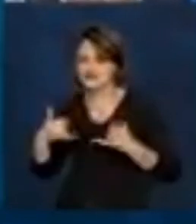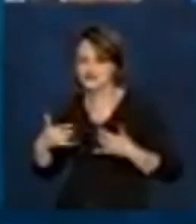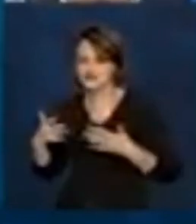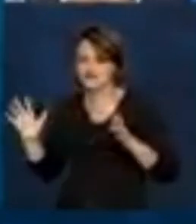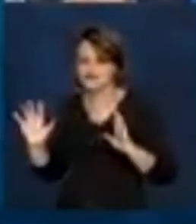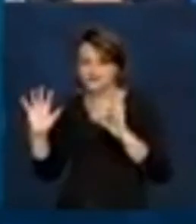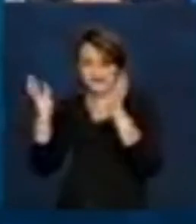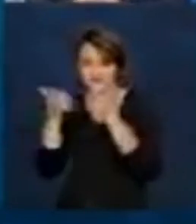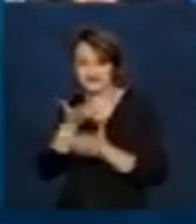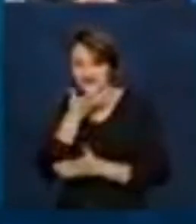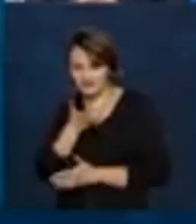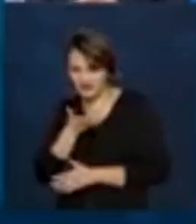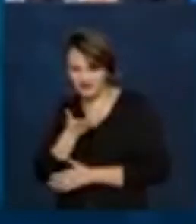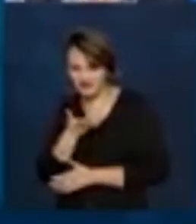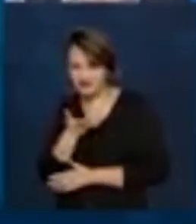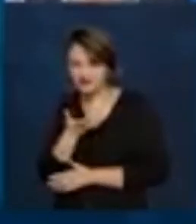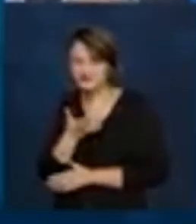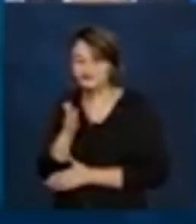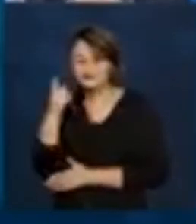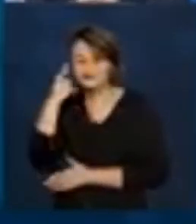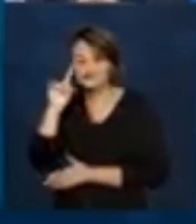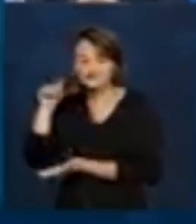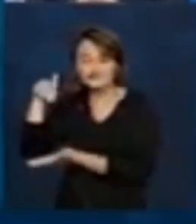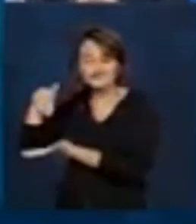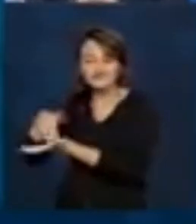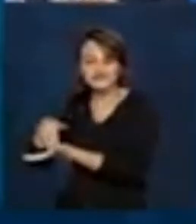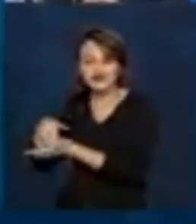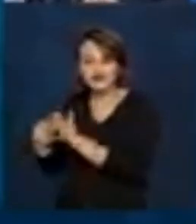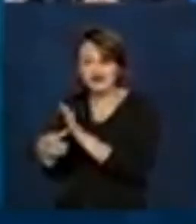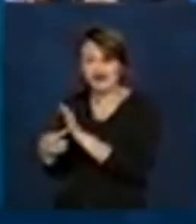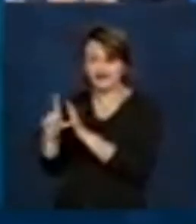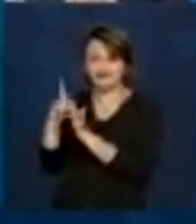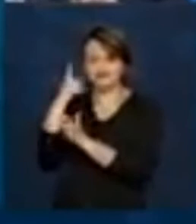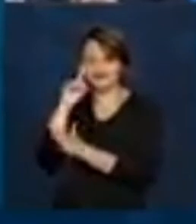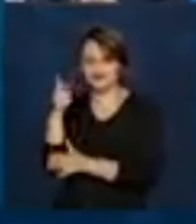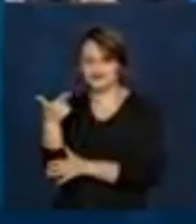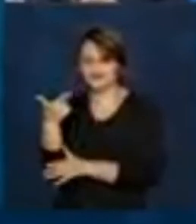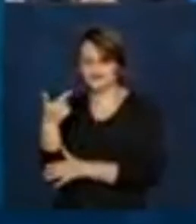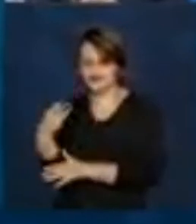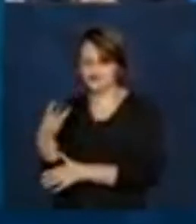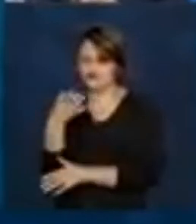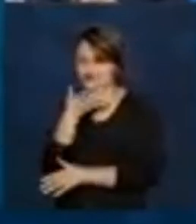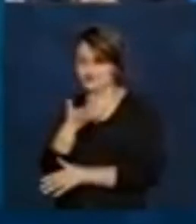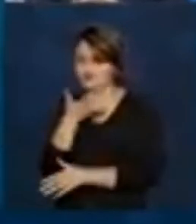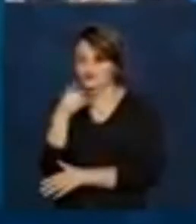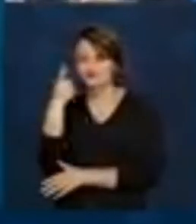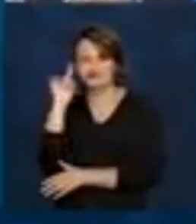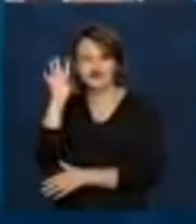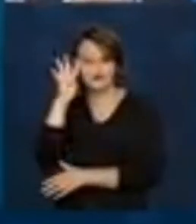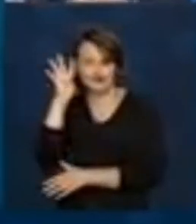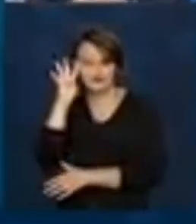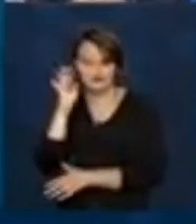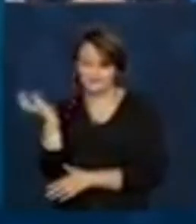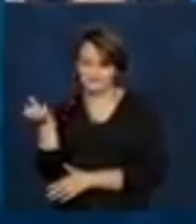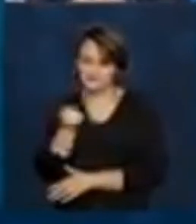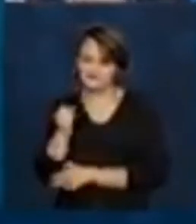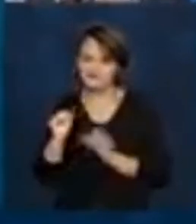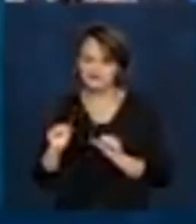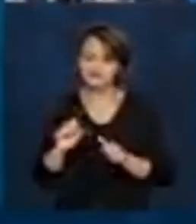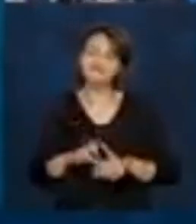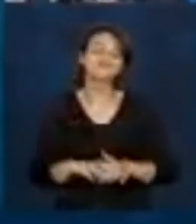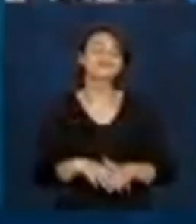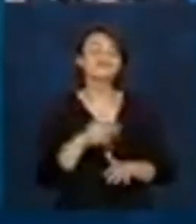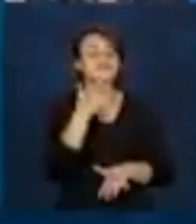recebendo no último dia útil, antes do Natal, dia 23 de dezembro, uma quarta-feira. Mas, de novo,